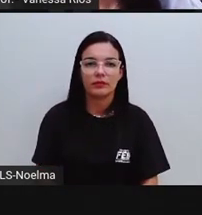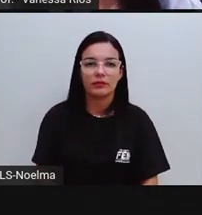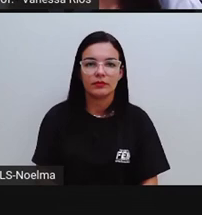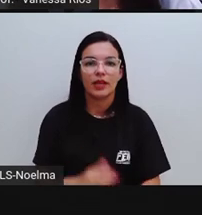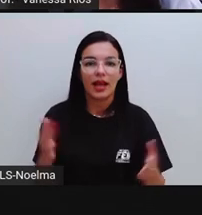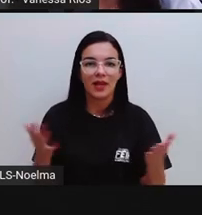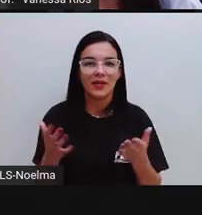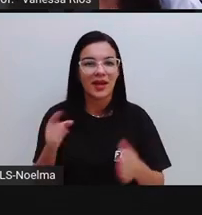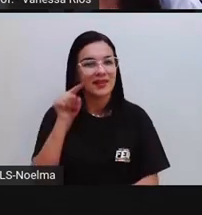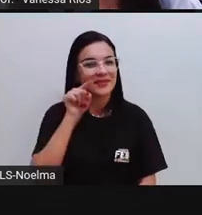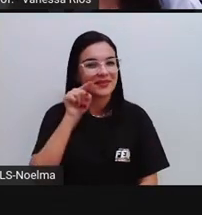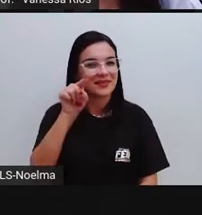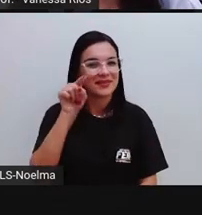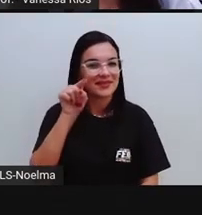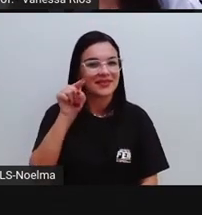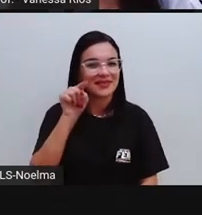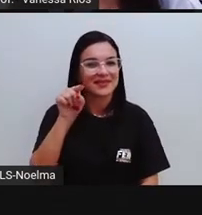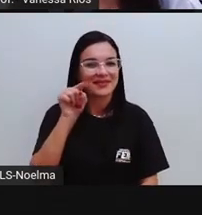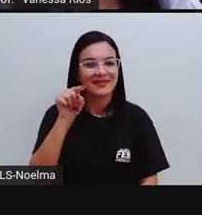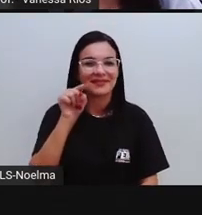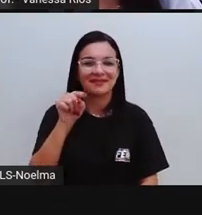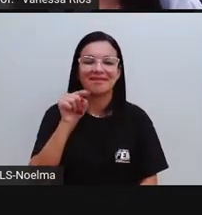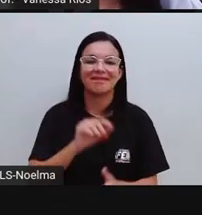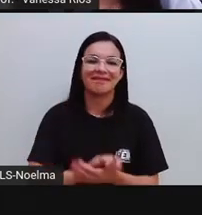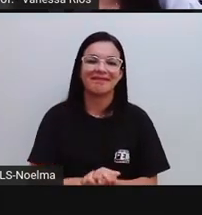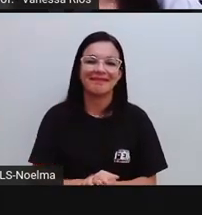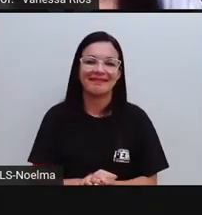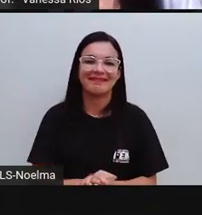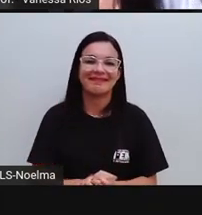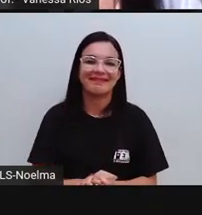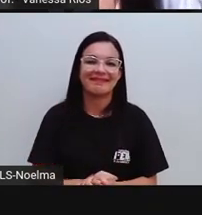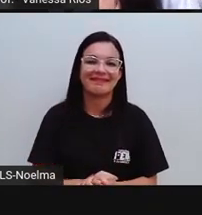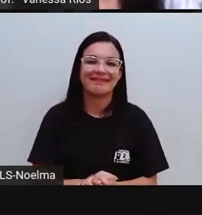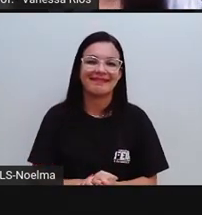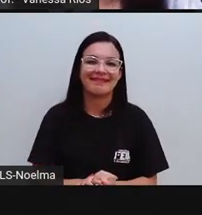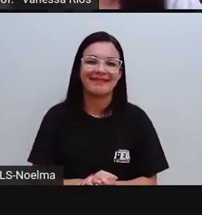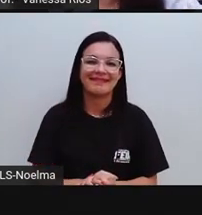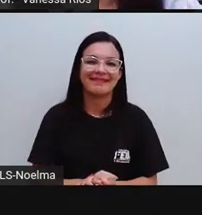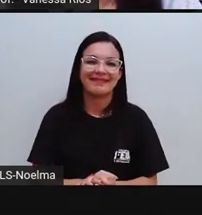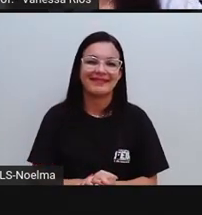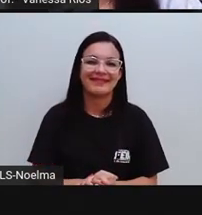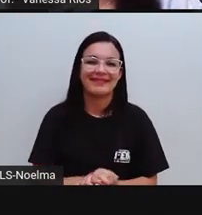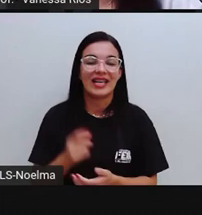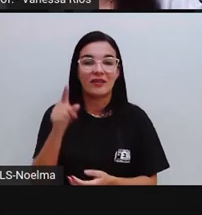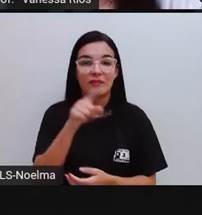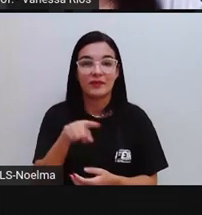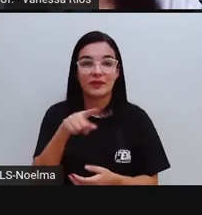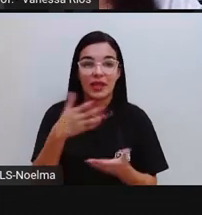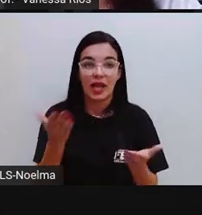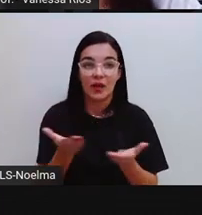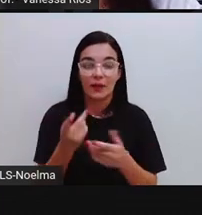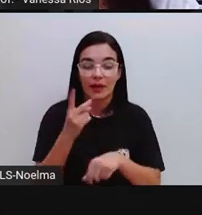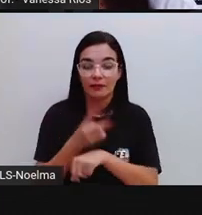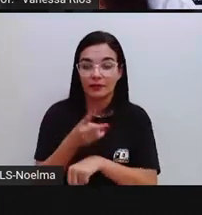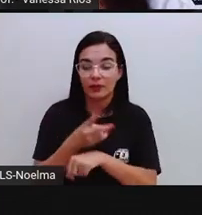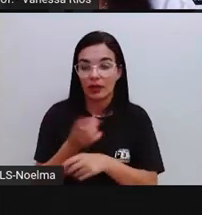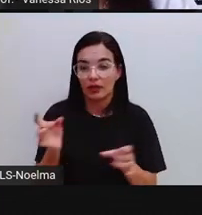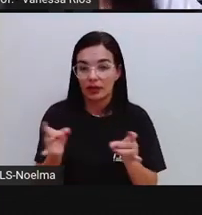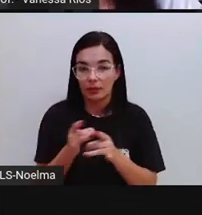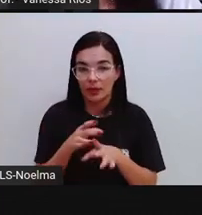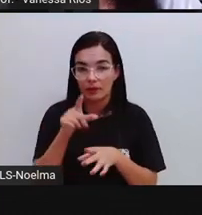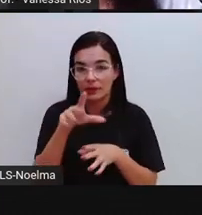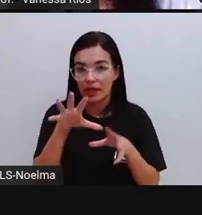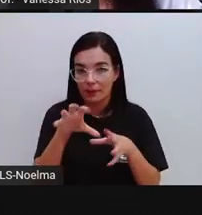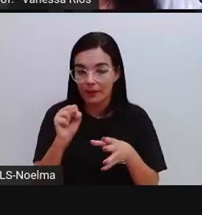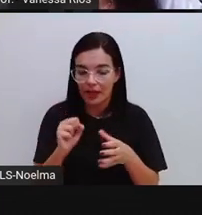E aí agora, olha só, é com você. Certo, turma? A nossa videoaula termina aqui. Você vai